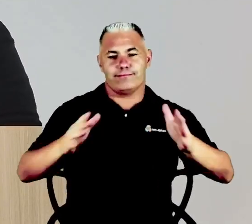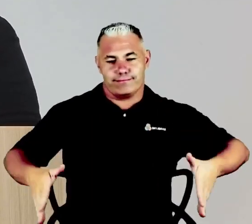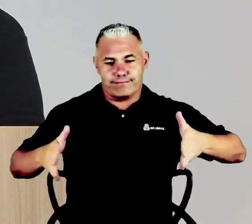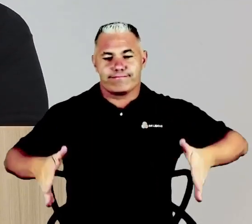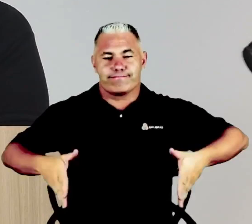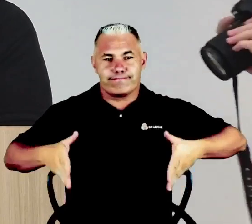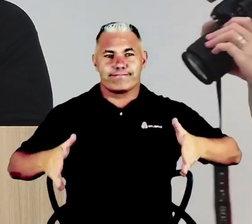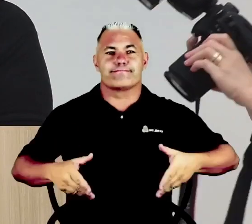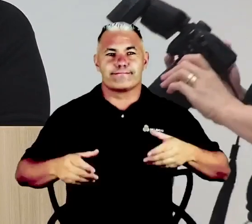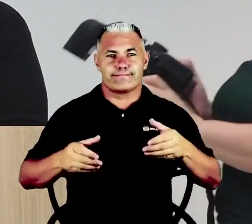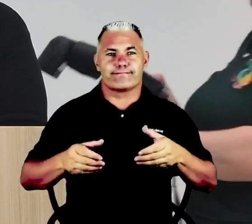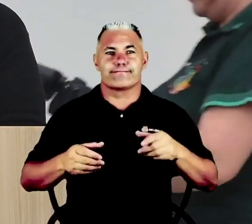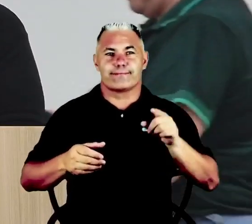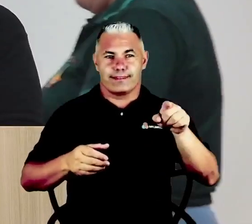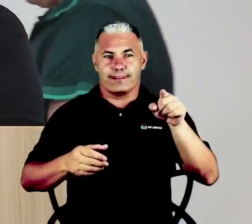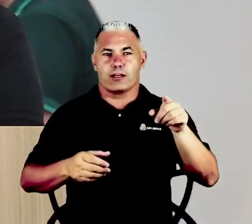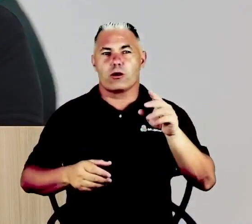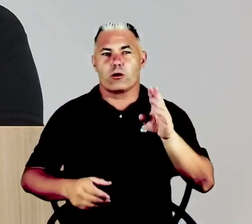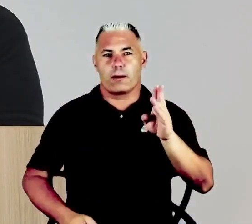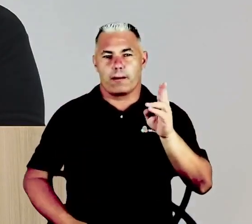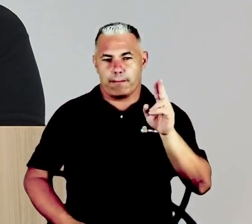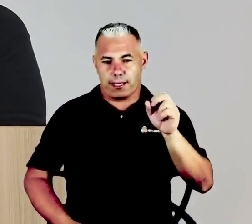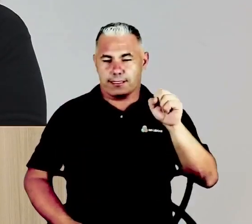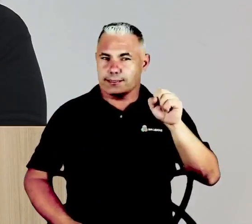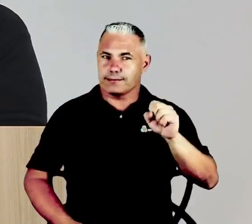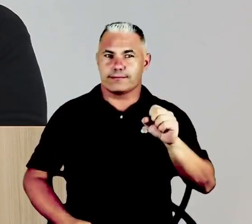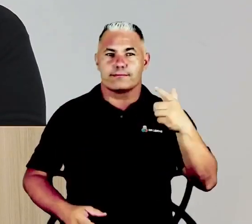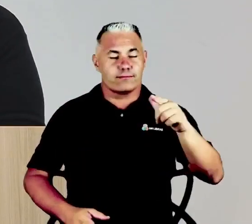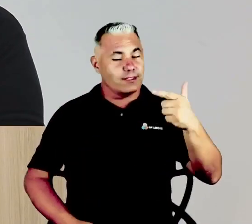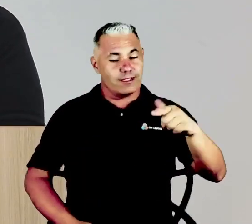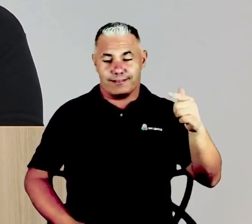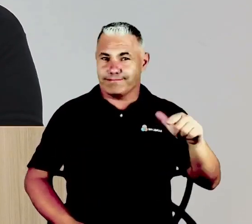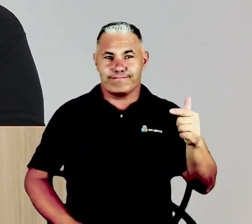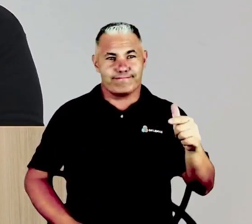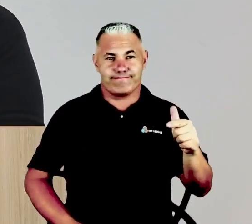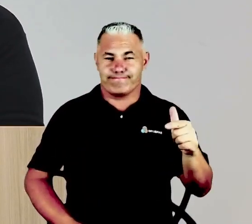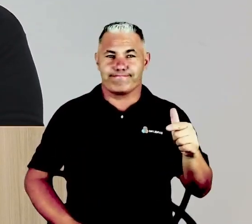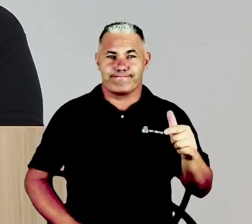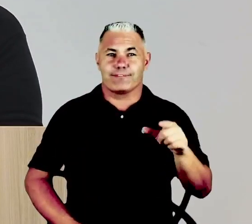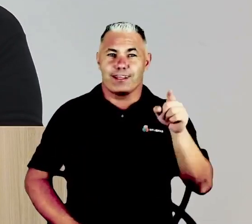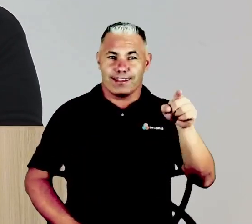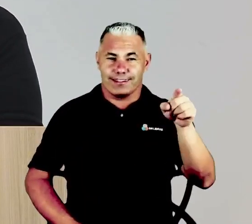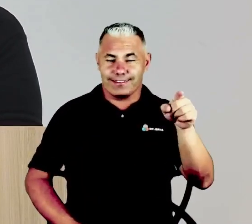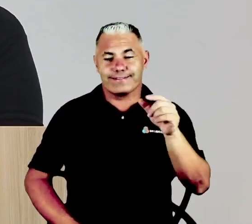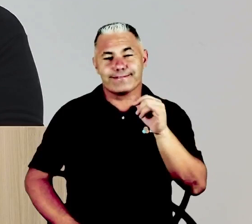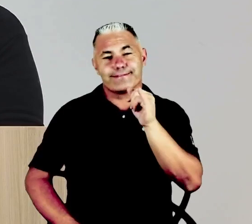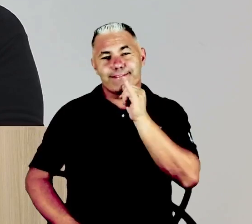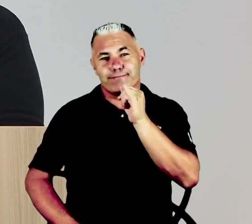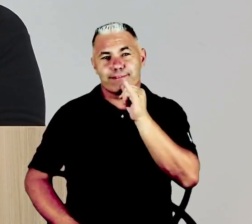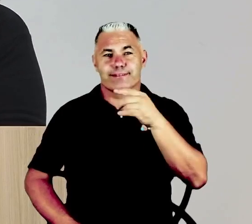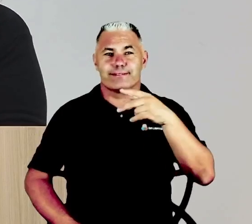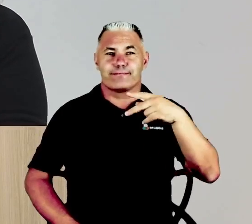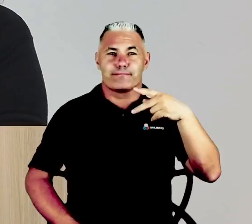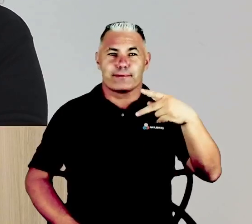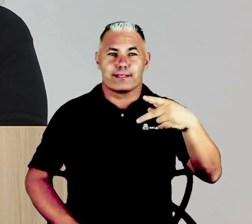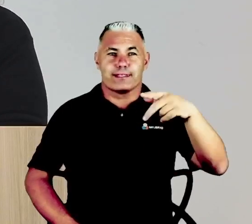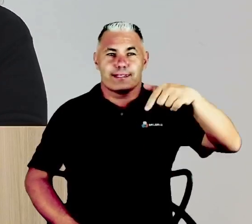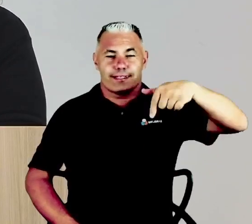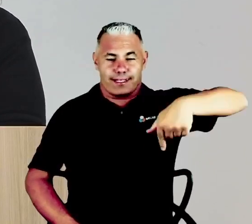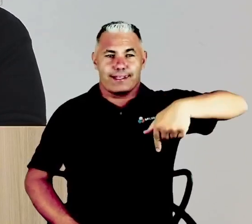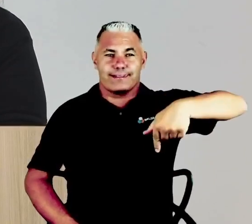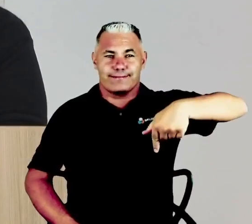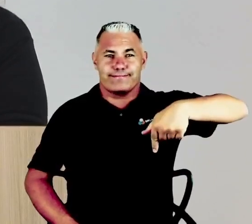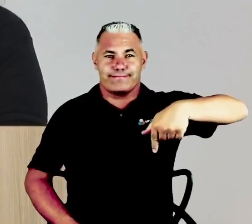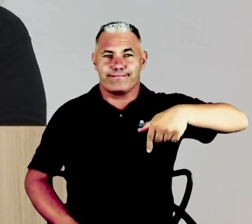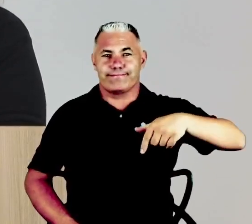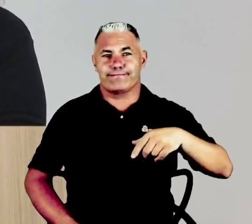Lá a UBS não tem a rampa de acesso, então, quem vai no Parque Hortência, lá na UBS, eles têm que